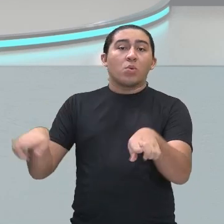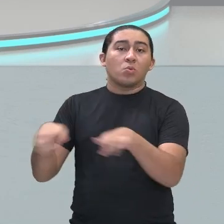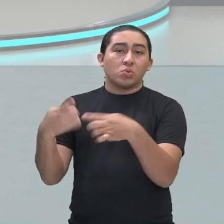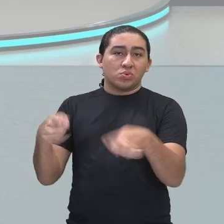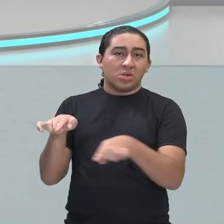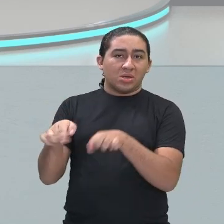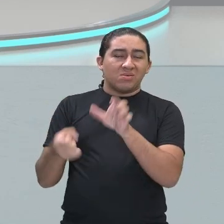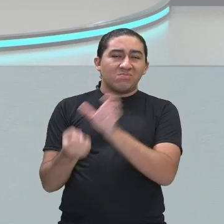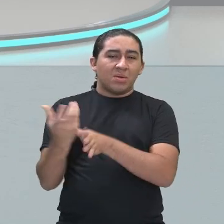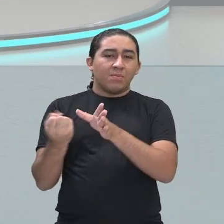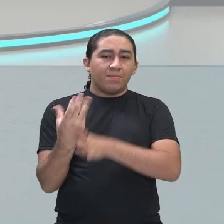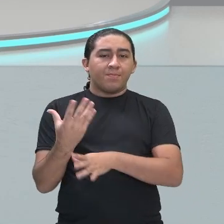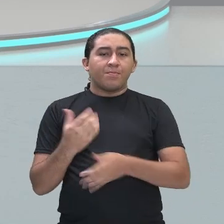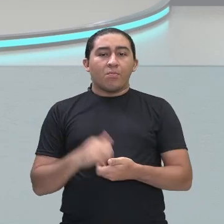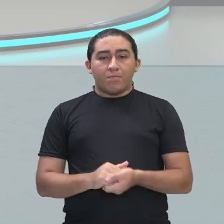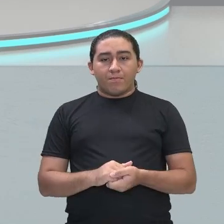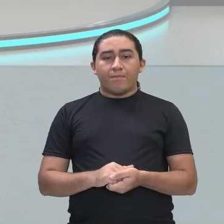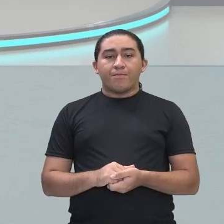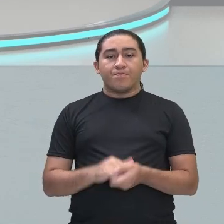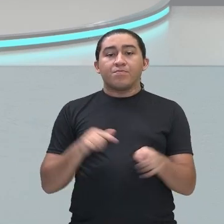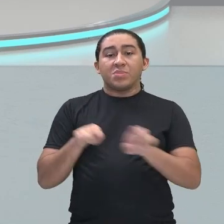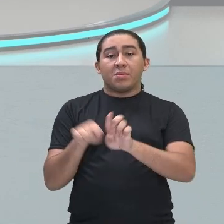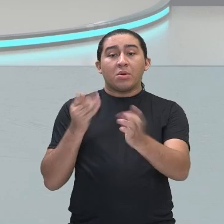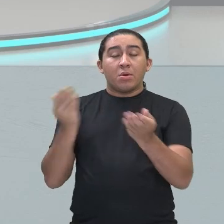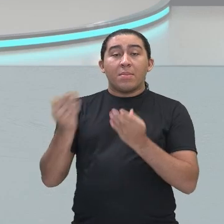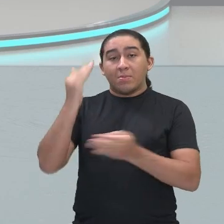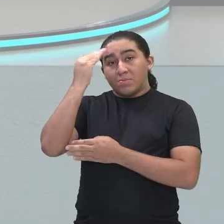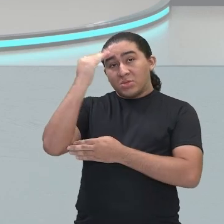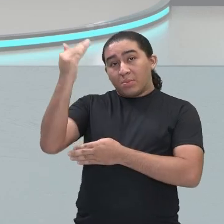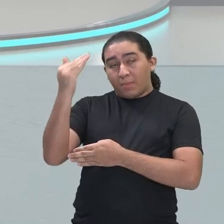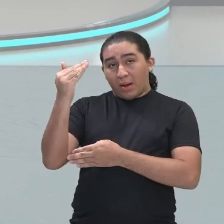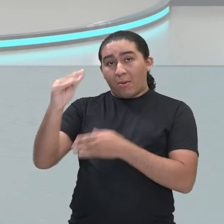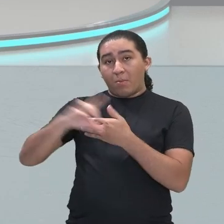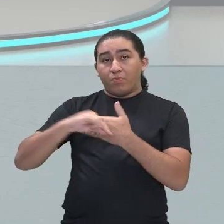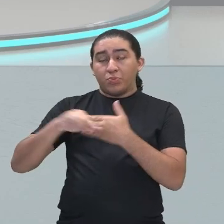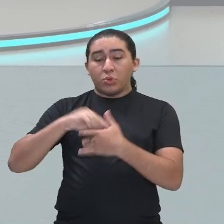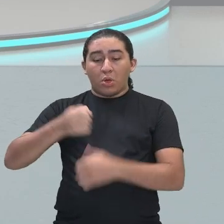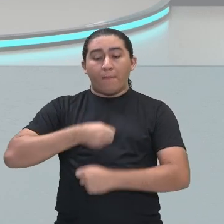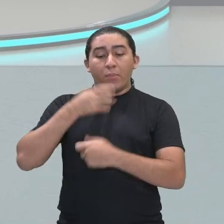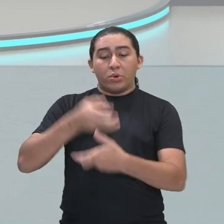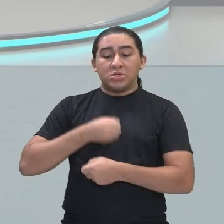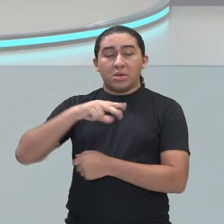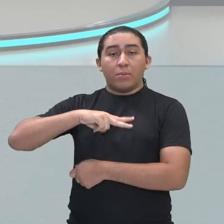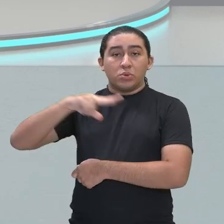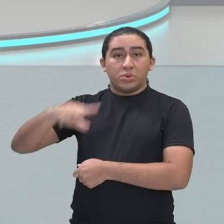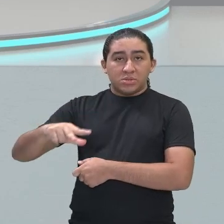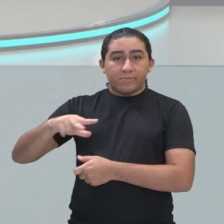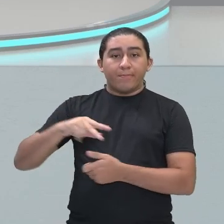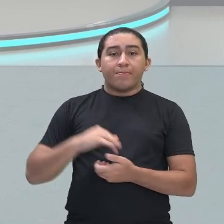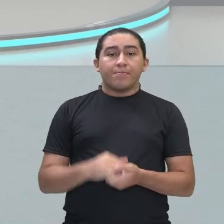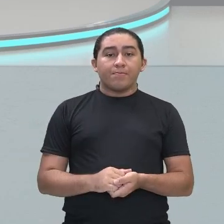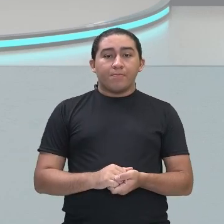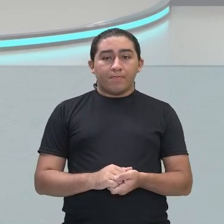E sendo equiparado aos principais nomes da poesia portuguesa.